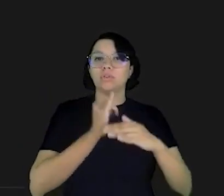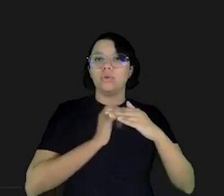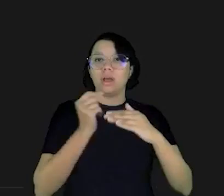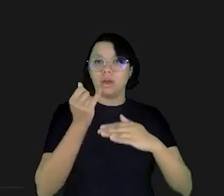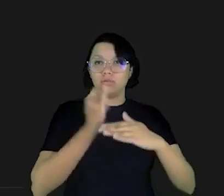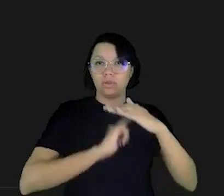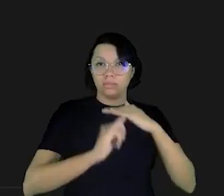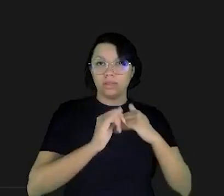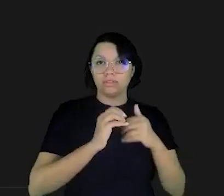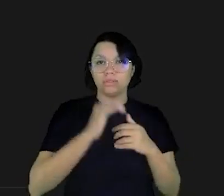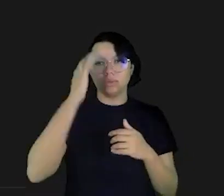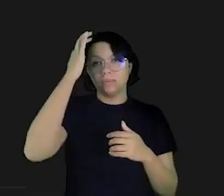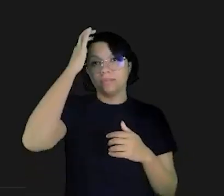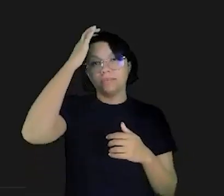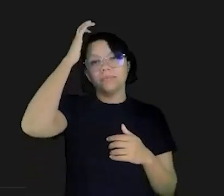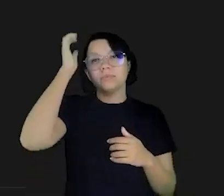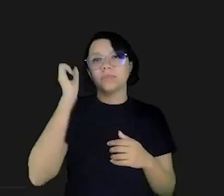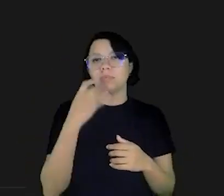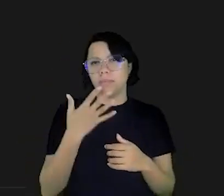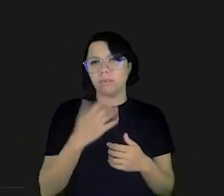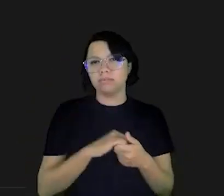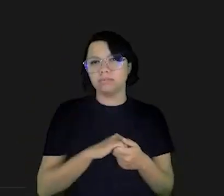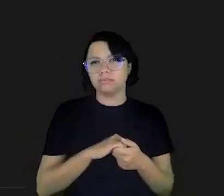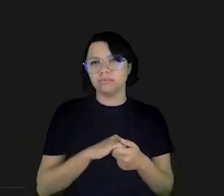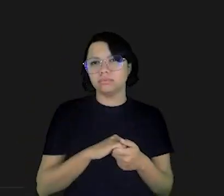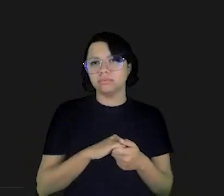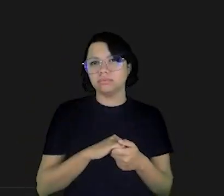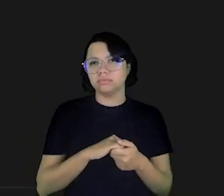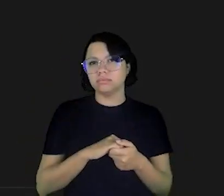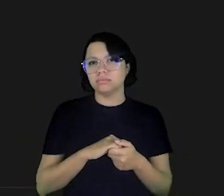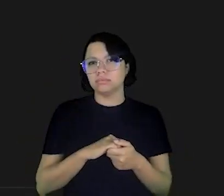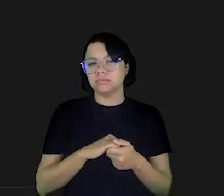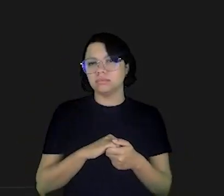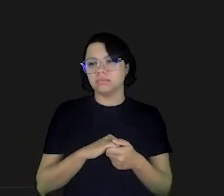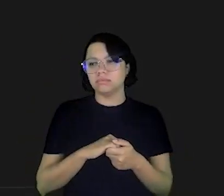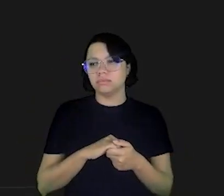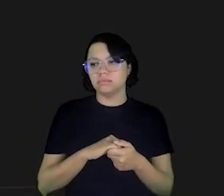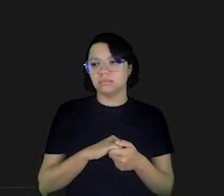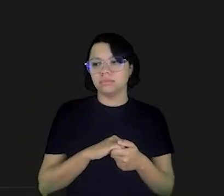apurado no mercado de ações ele quer saber se isso é uma vantagem